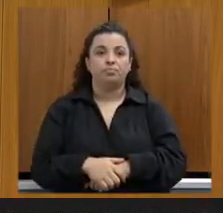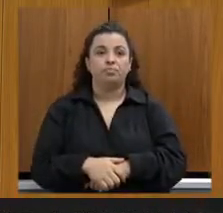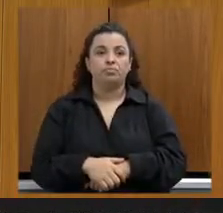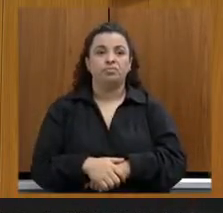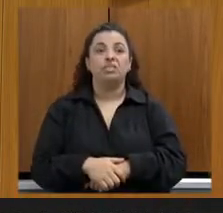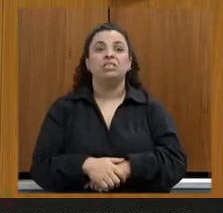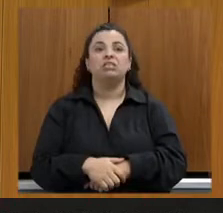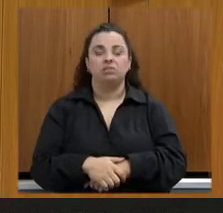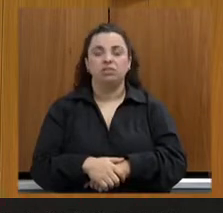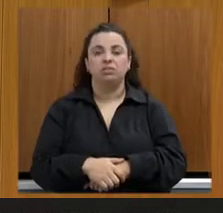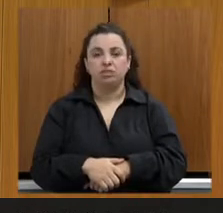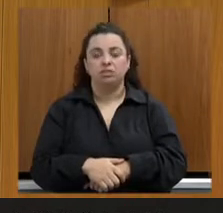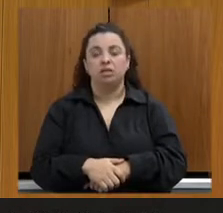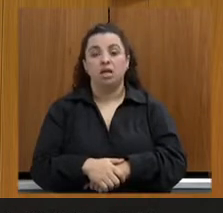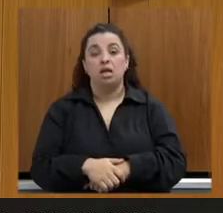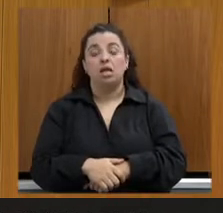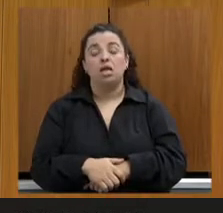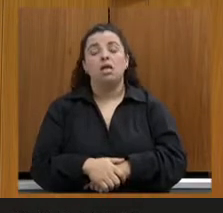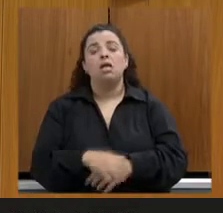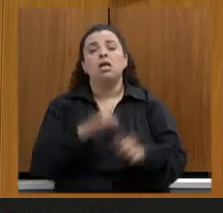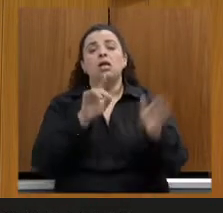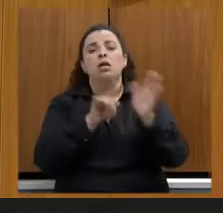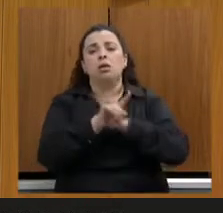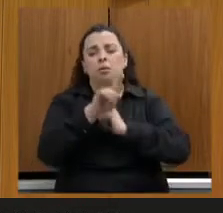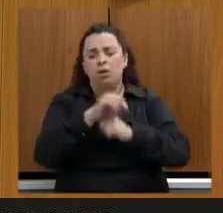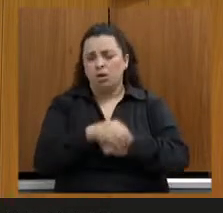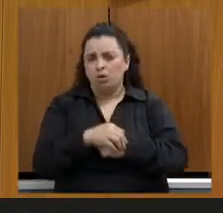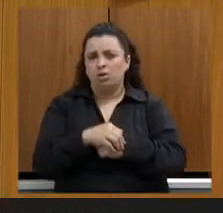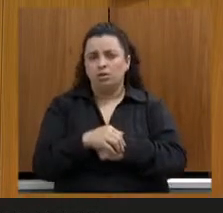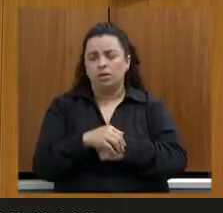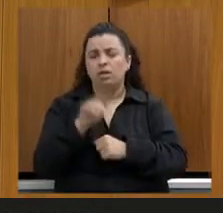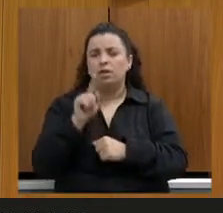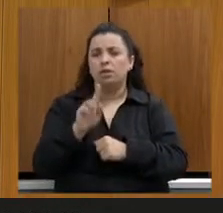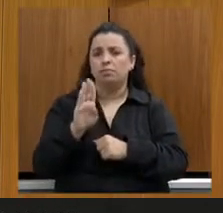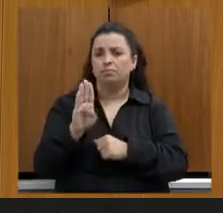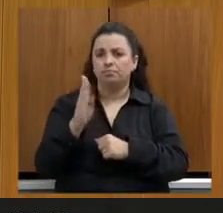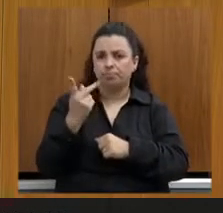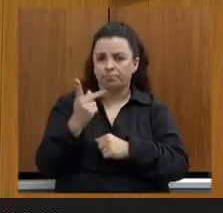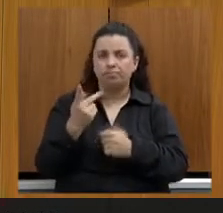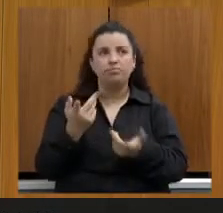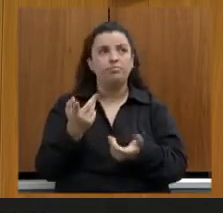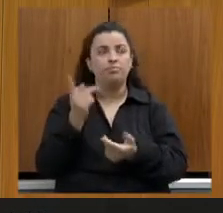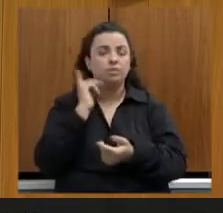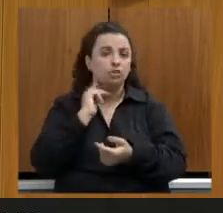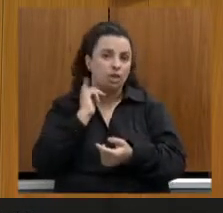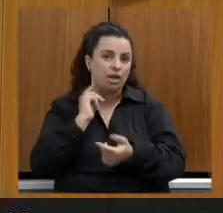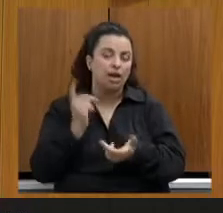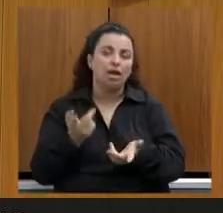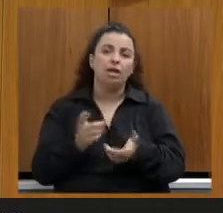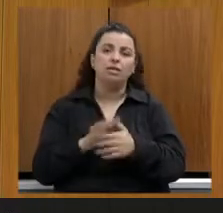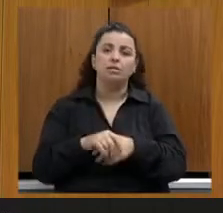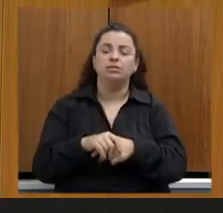Belo Horizonte, Minas Gerais, e eu tenho... eu sou...